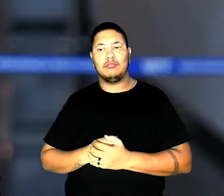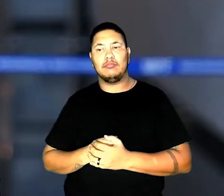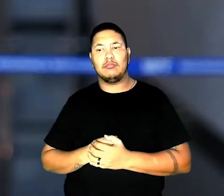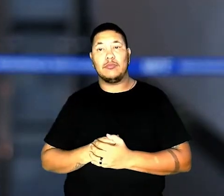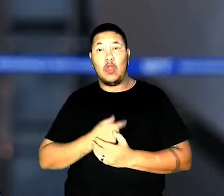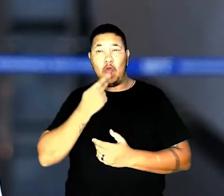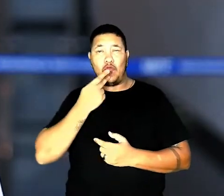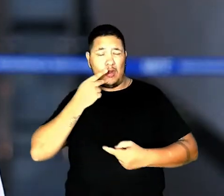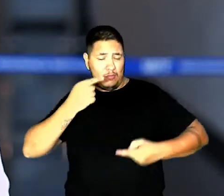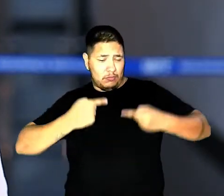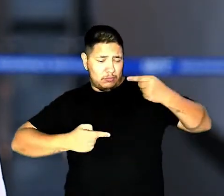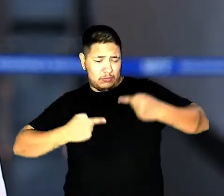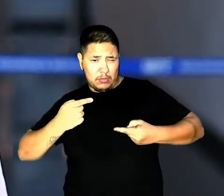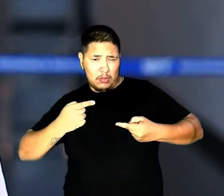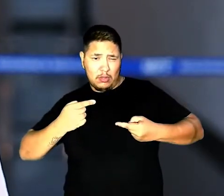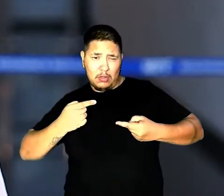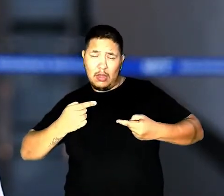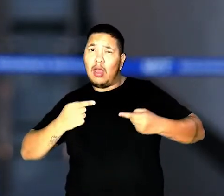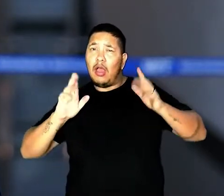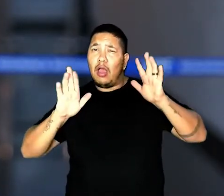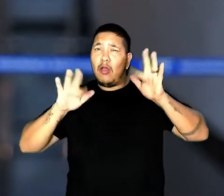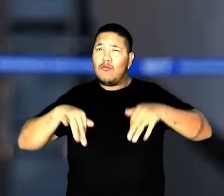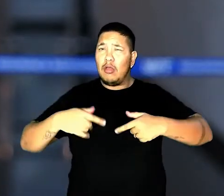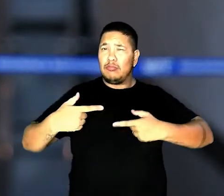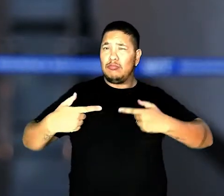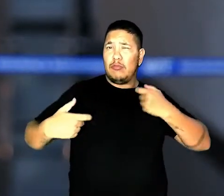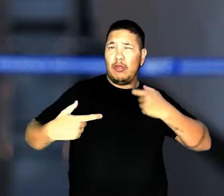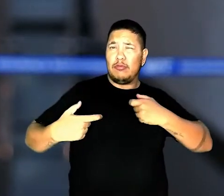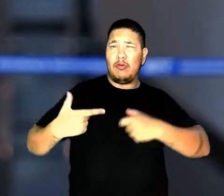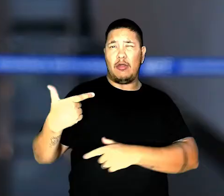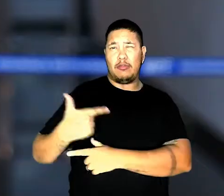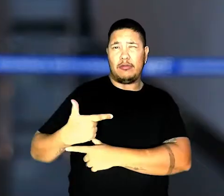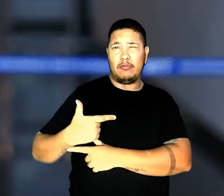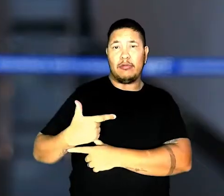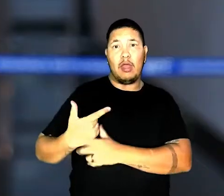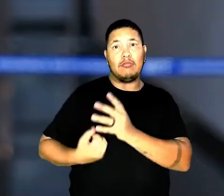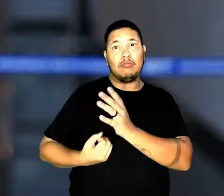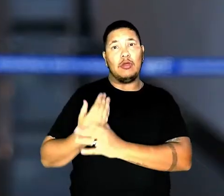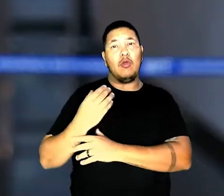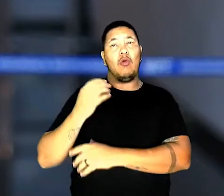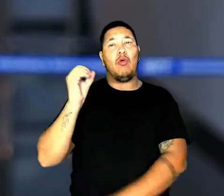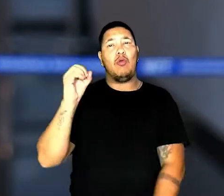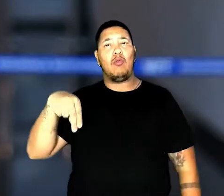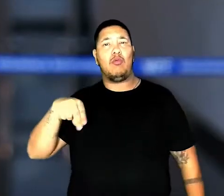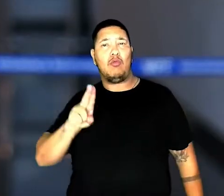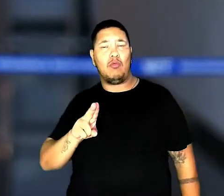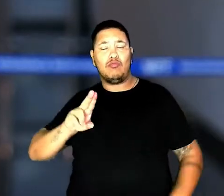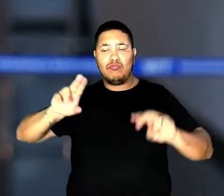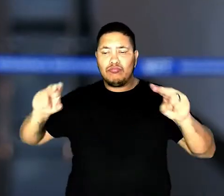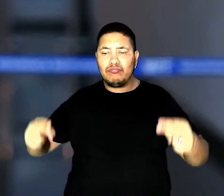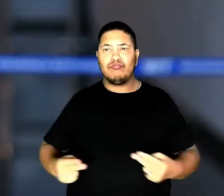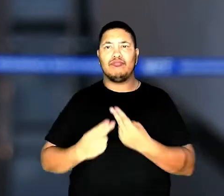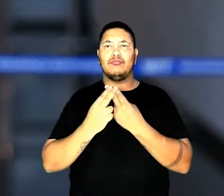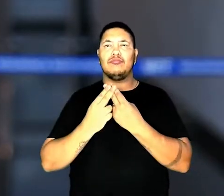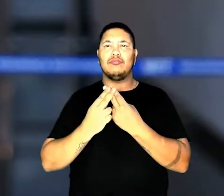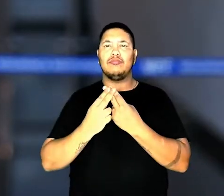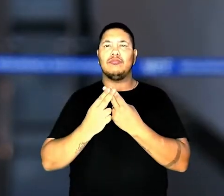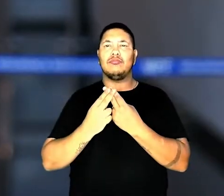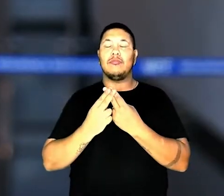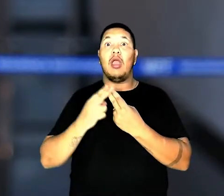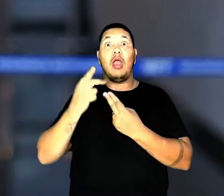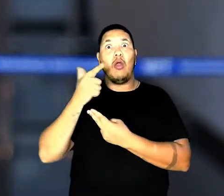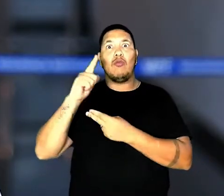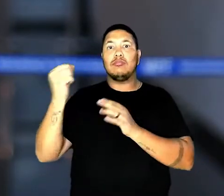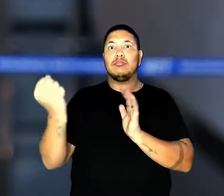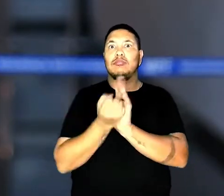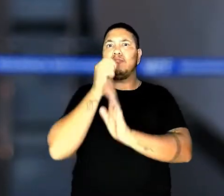Falando em confrontos, ao final da Segunda Guerra Mundial, foi criada a ONU, Organização das Nações Unidas,